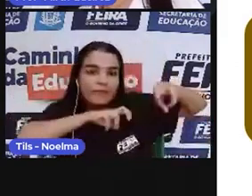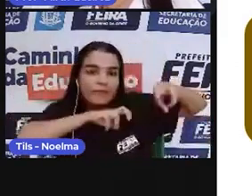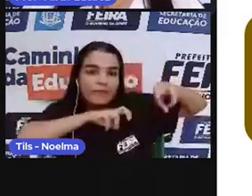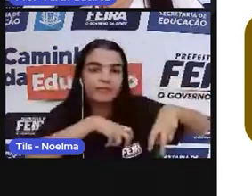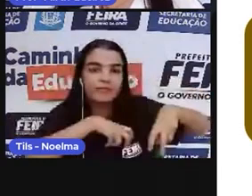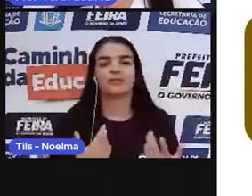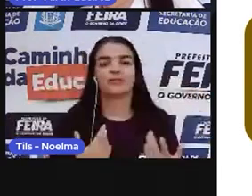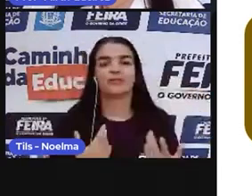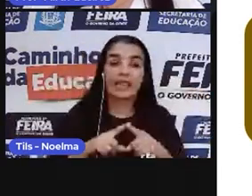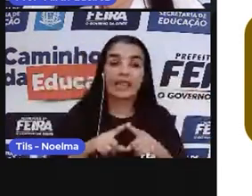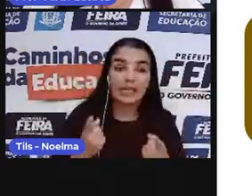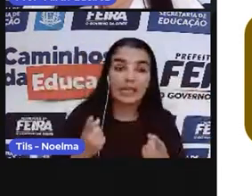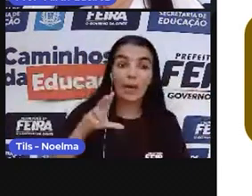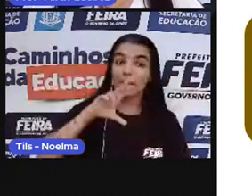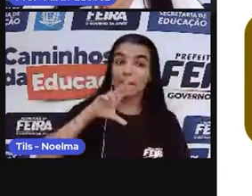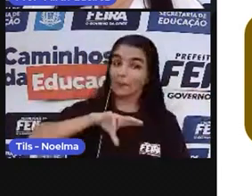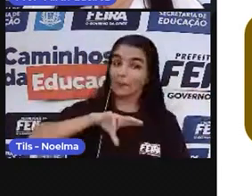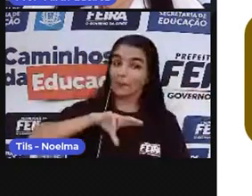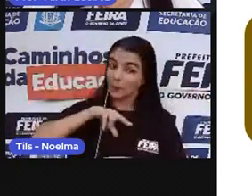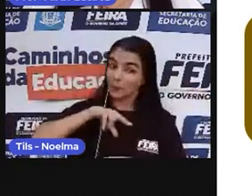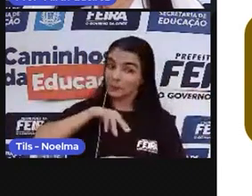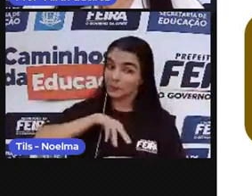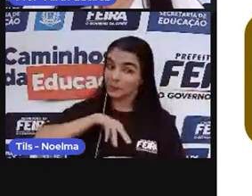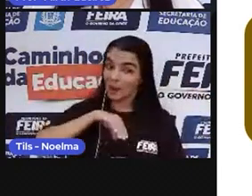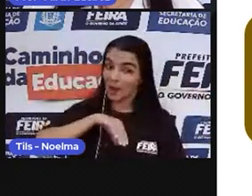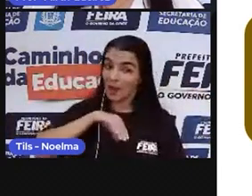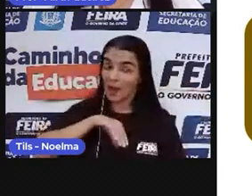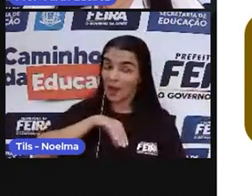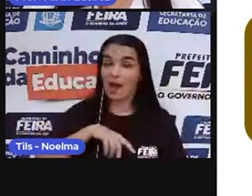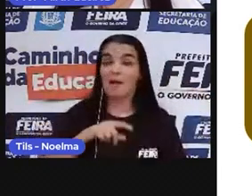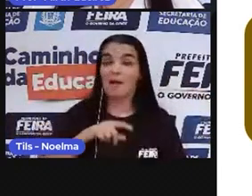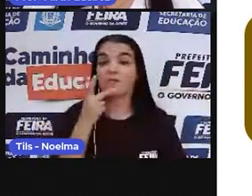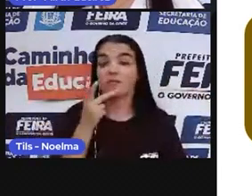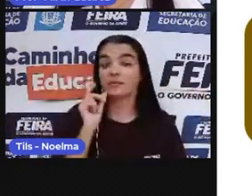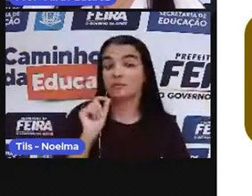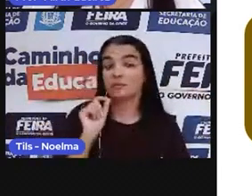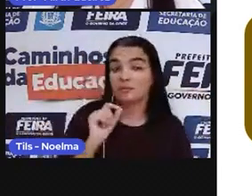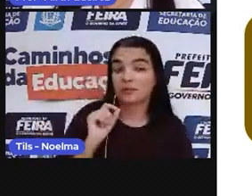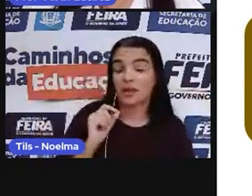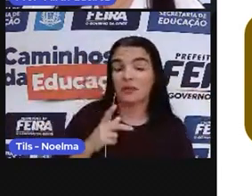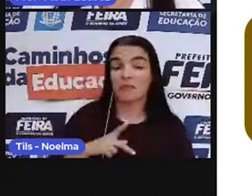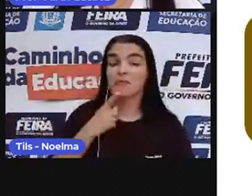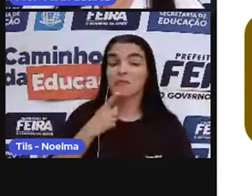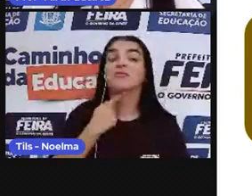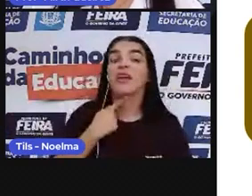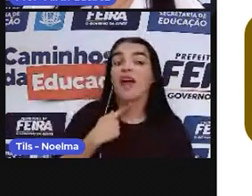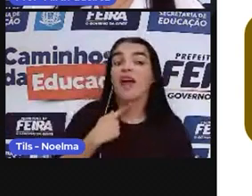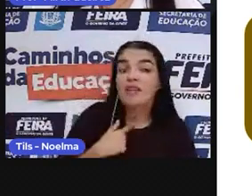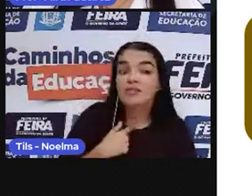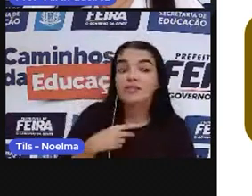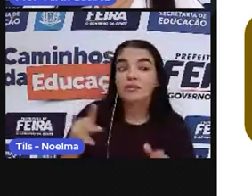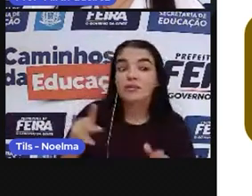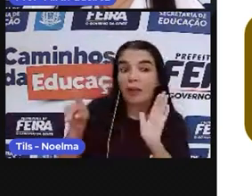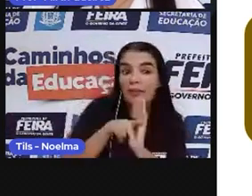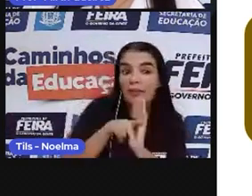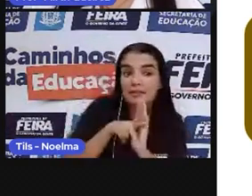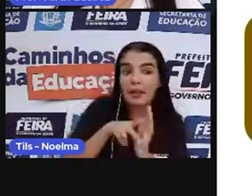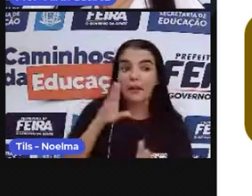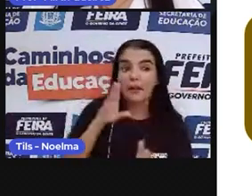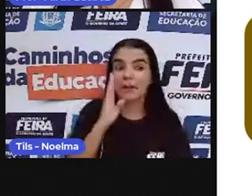Assim, Portugal estava com estímulos oficiais, né? Desenvolvendo a economia brasileira.